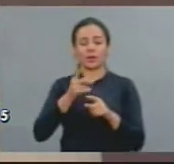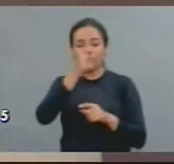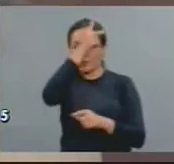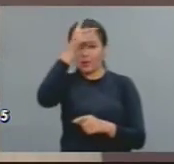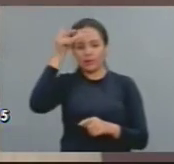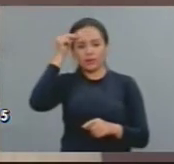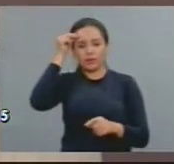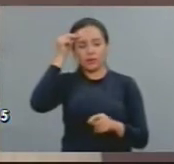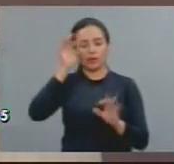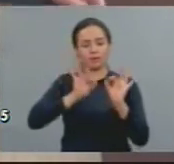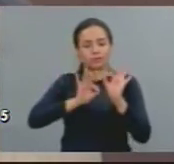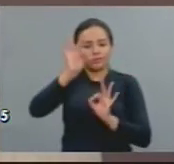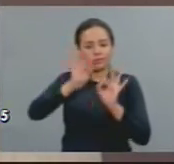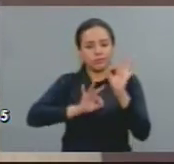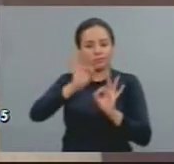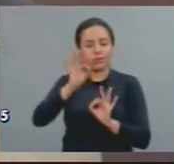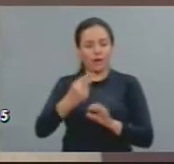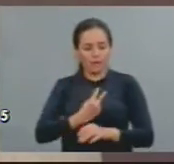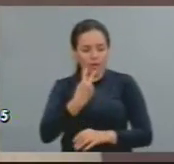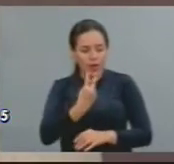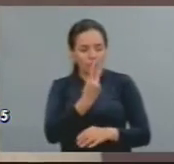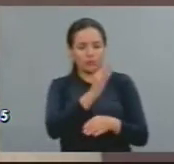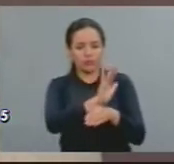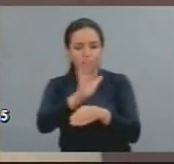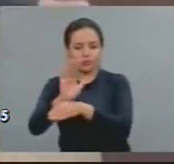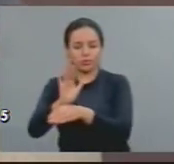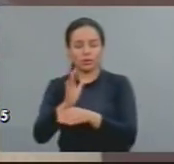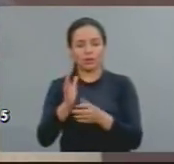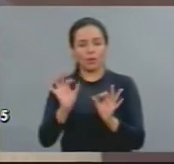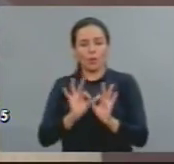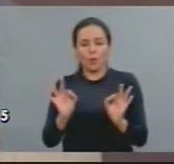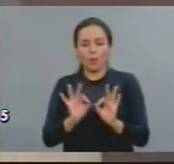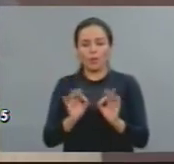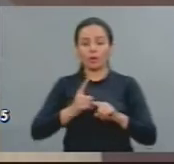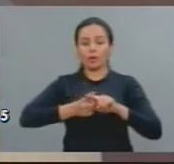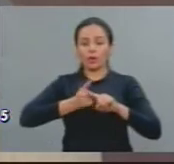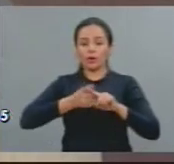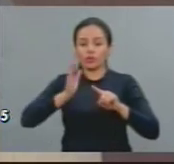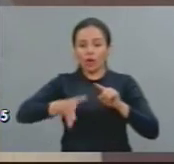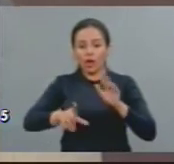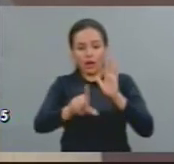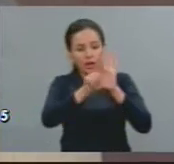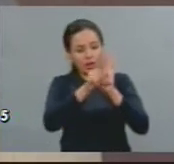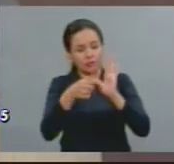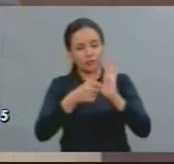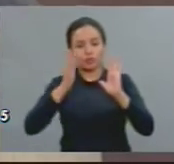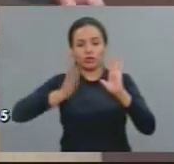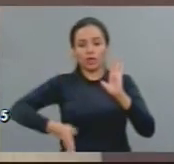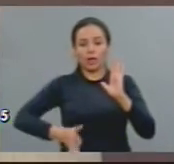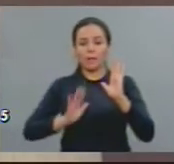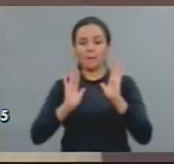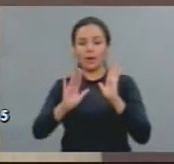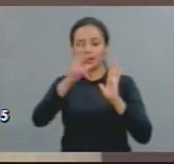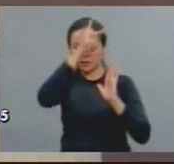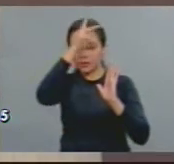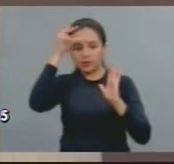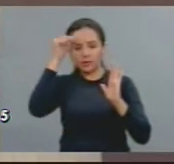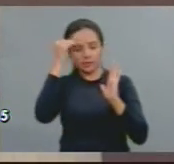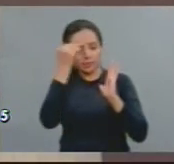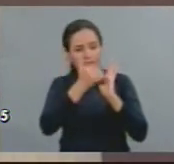públicos, dos gestores desses municípios, de cumprirem o seu mistério de